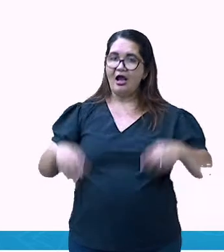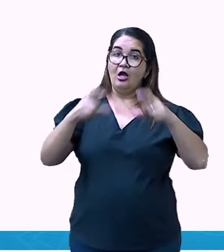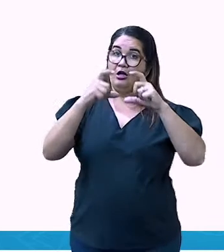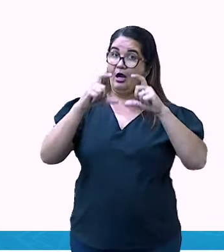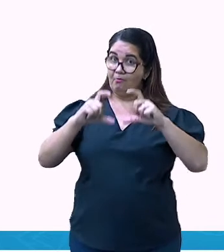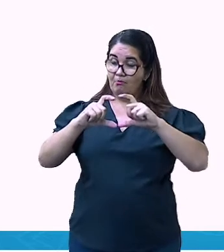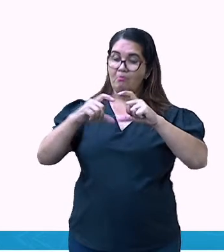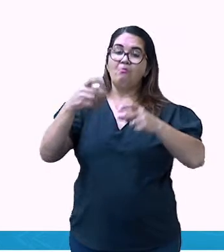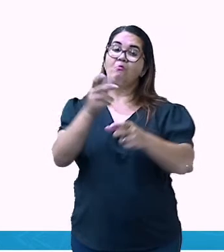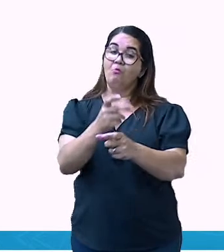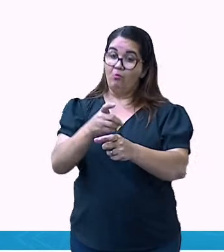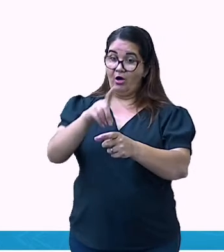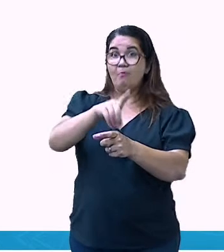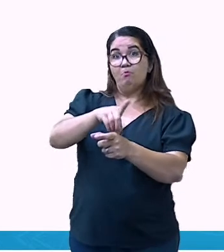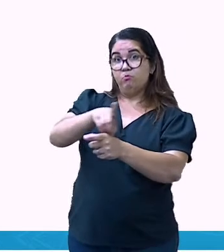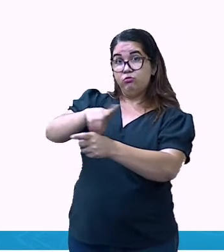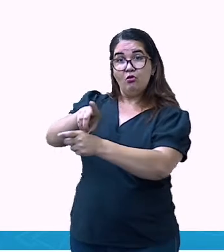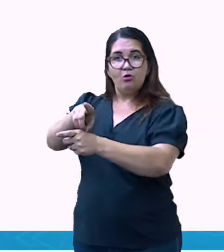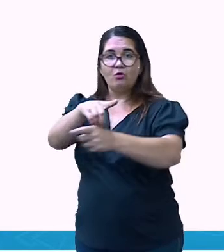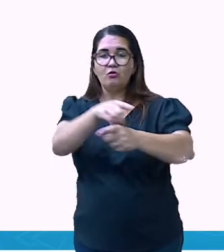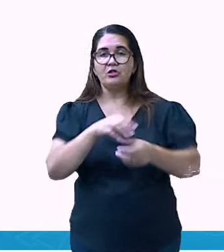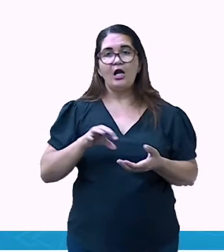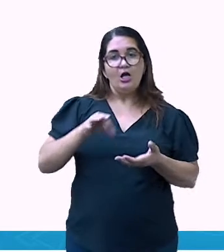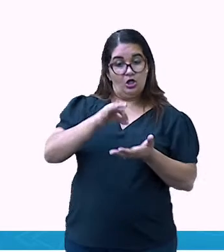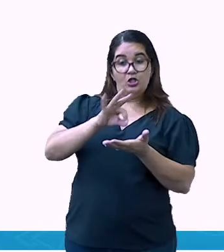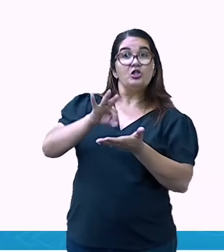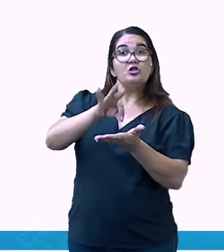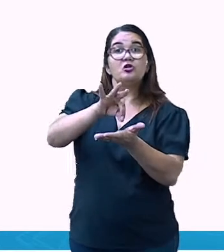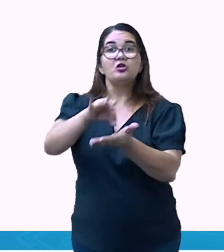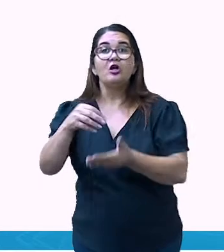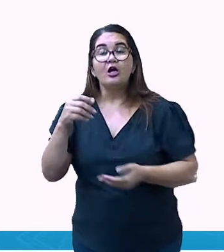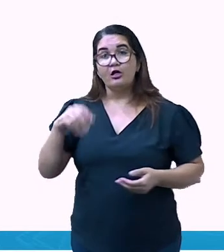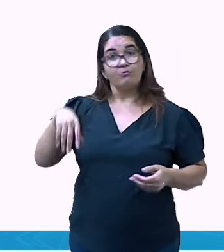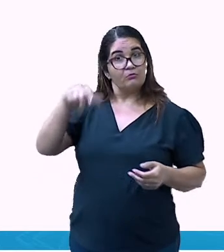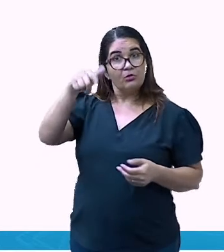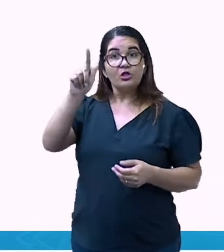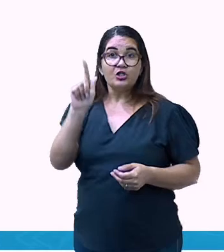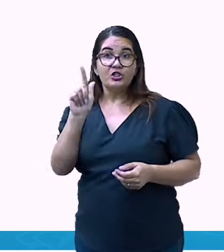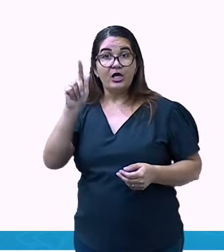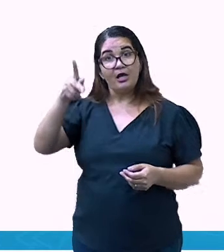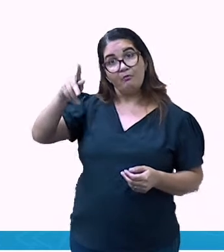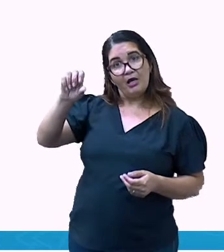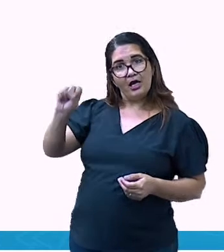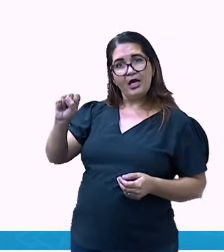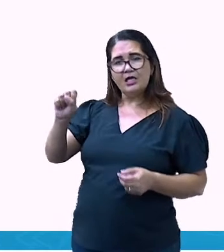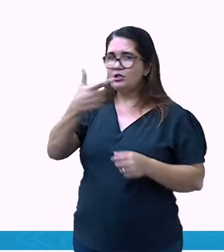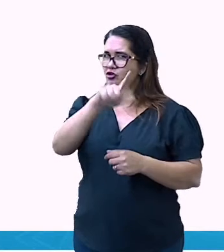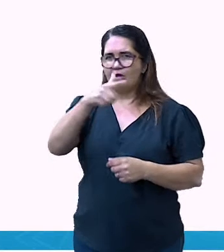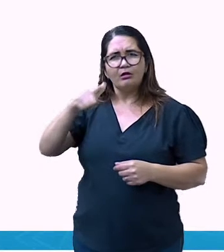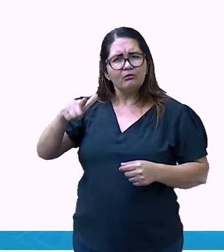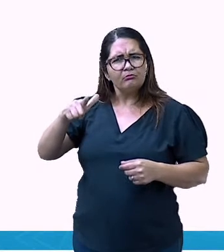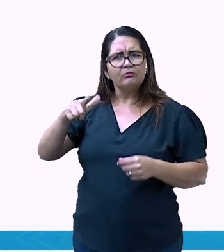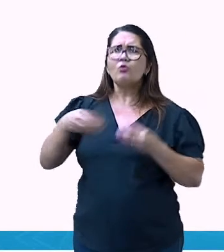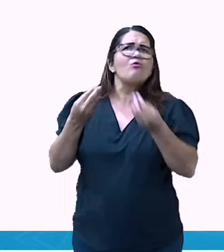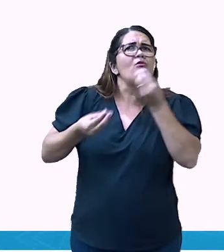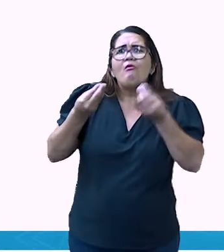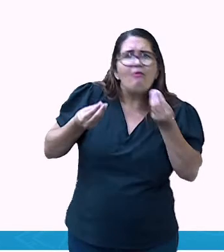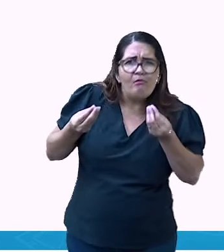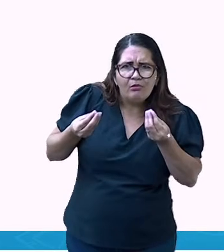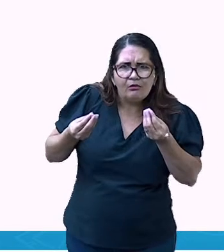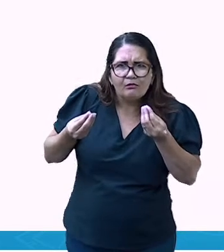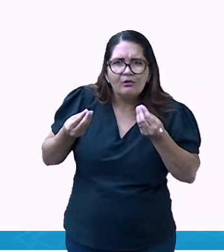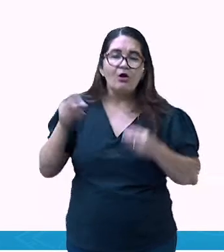do tempo, ao longo do tempo. Então, o homem foi construindo melhores instrumentos, mas eles usavam,